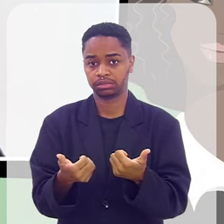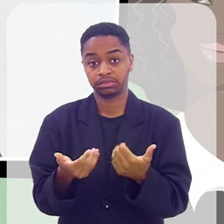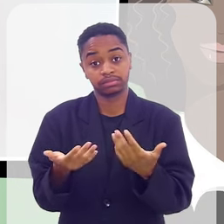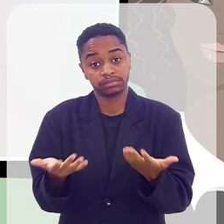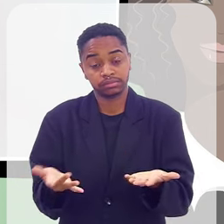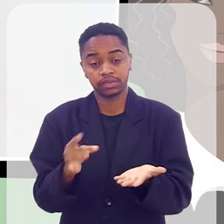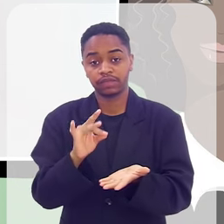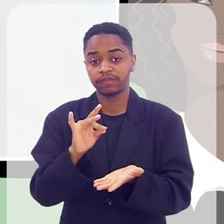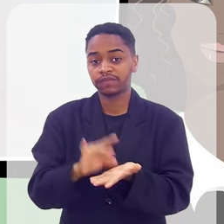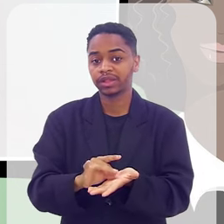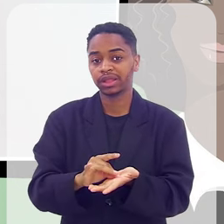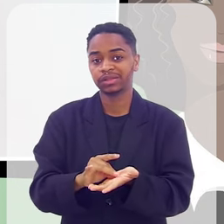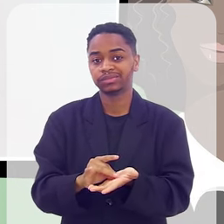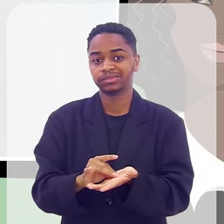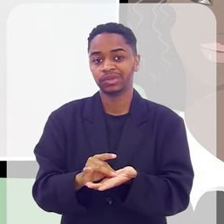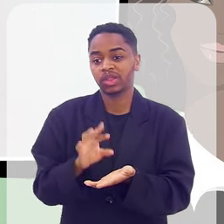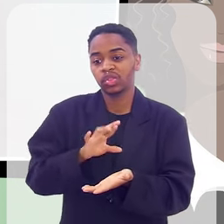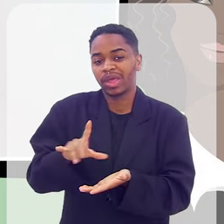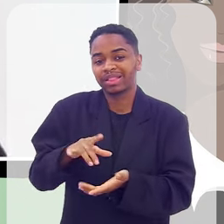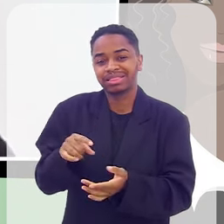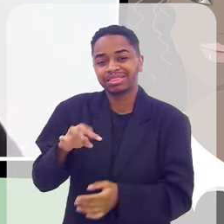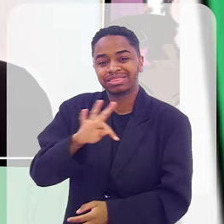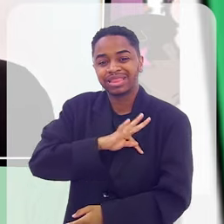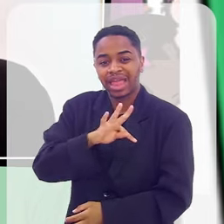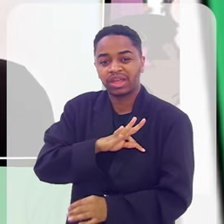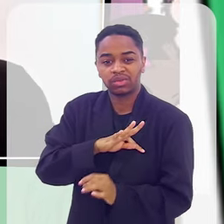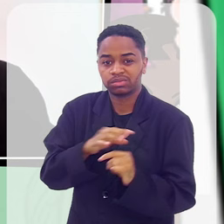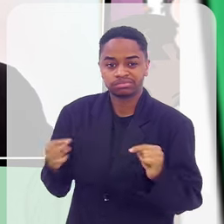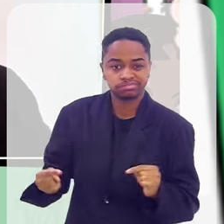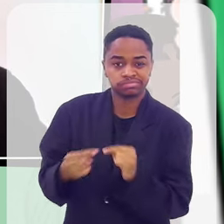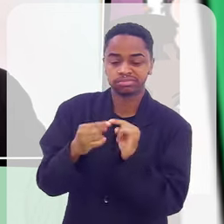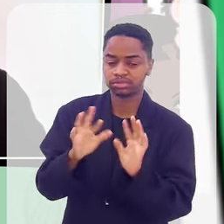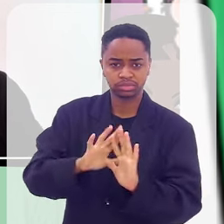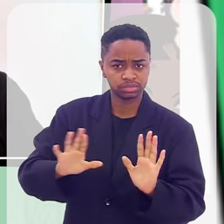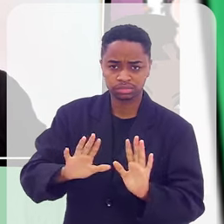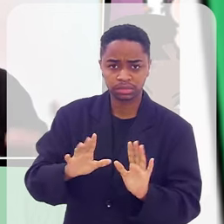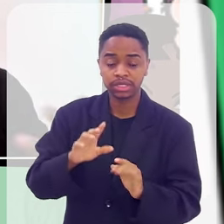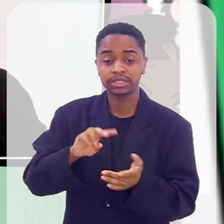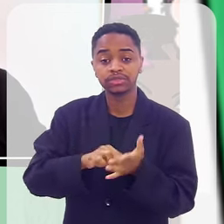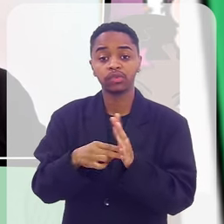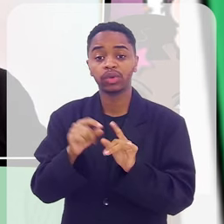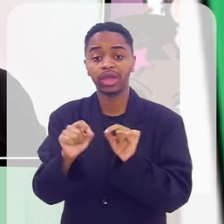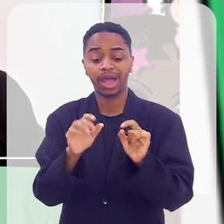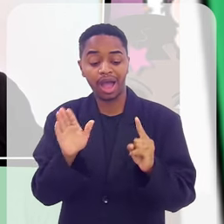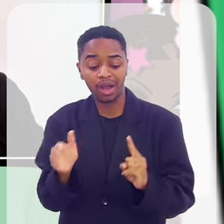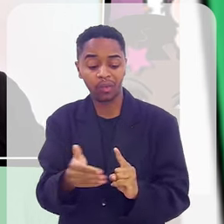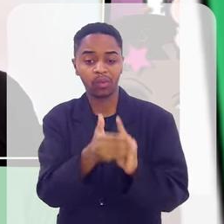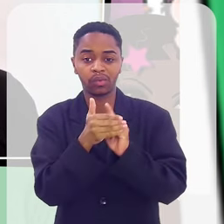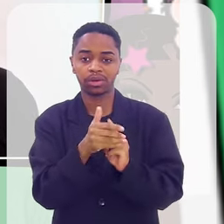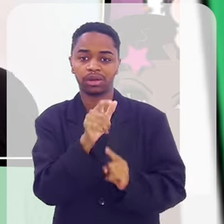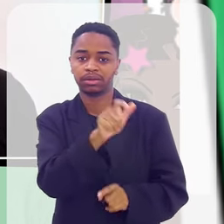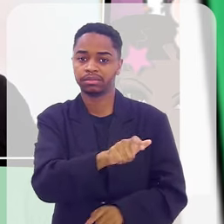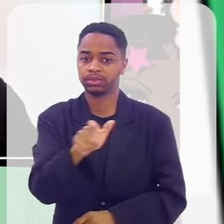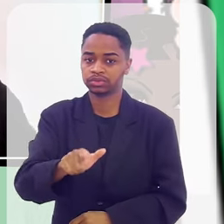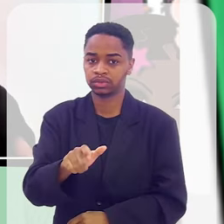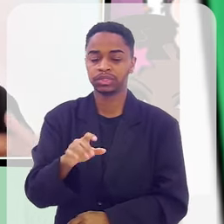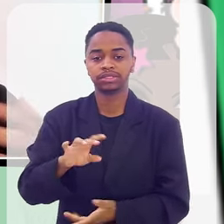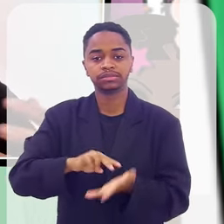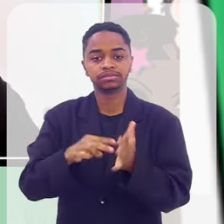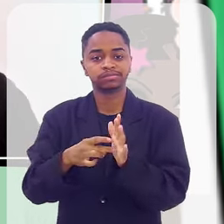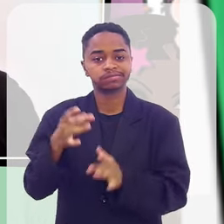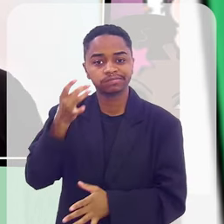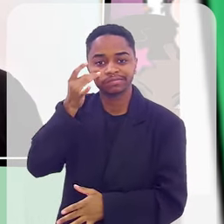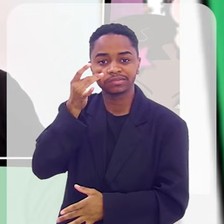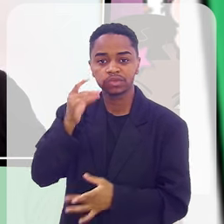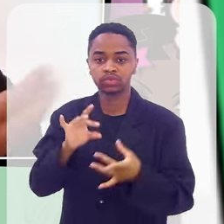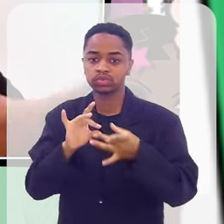verdade, não é um cuidado técnico que a gente ensina, é um acolhimento ao outro, é uma presença, é o